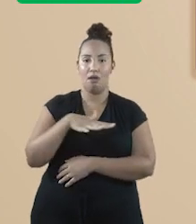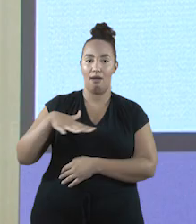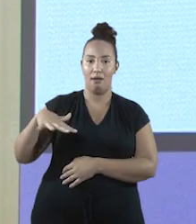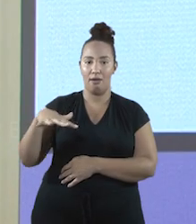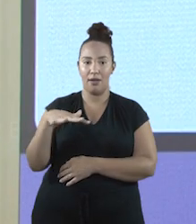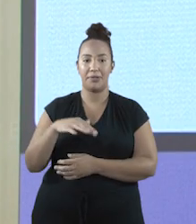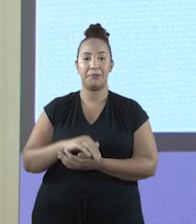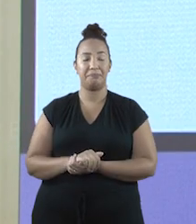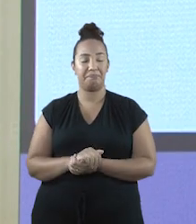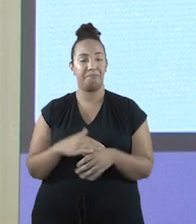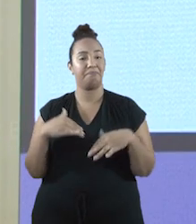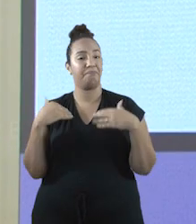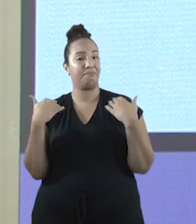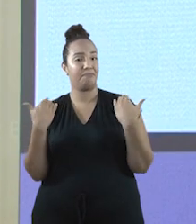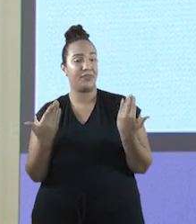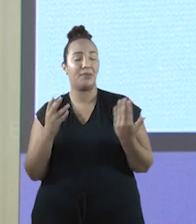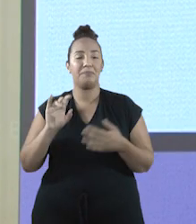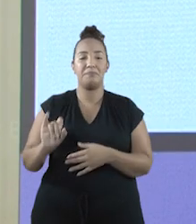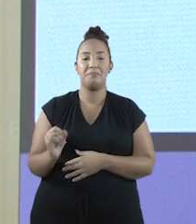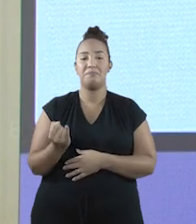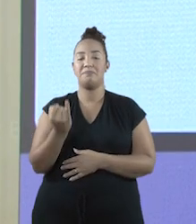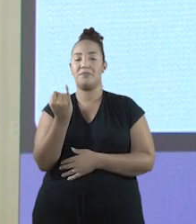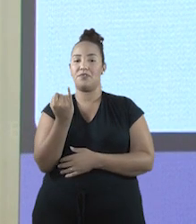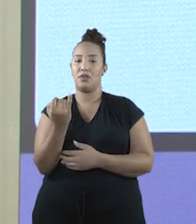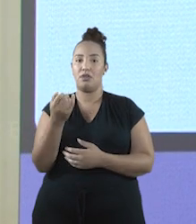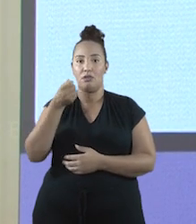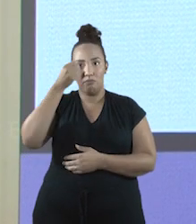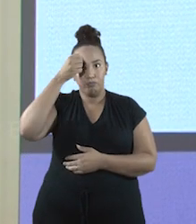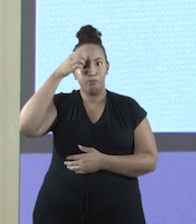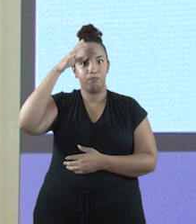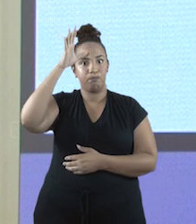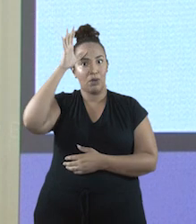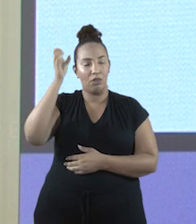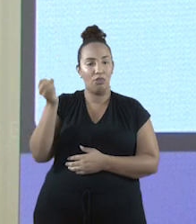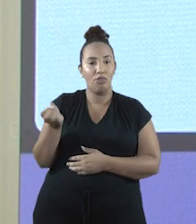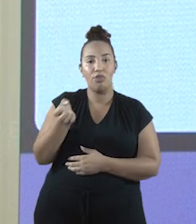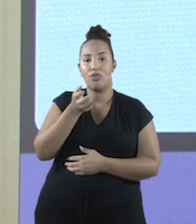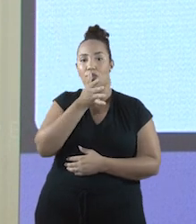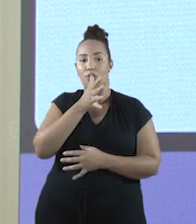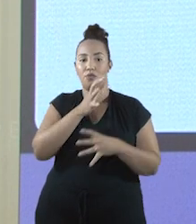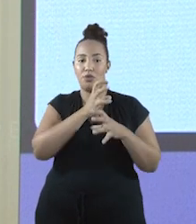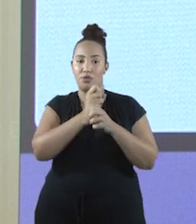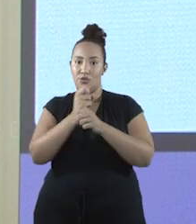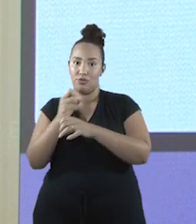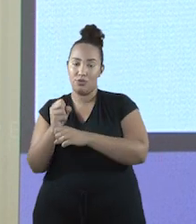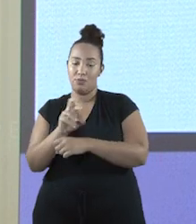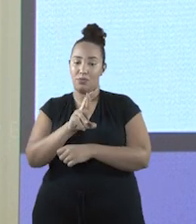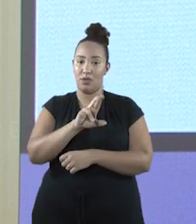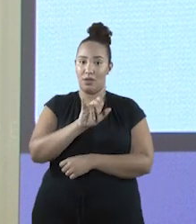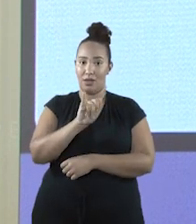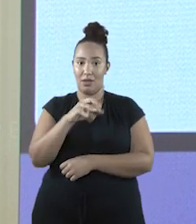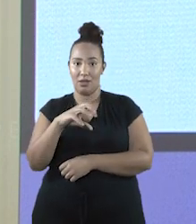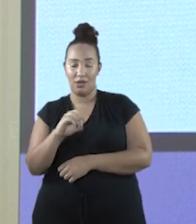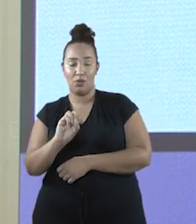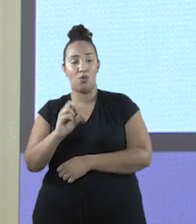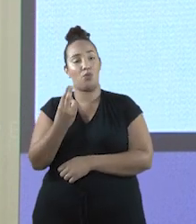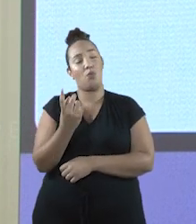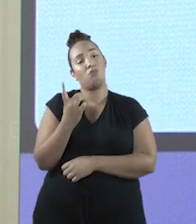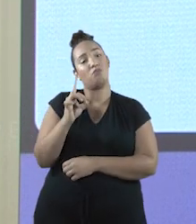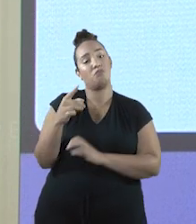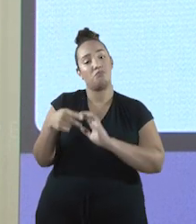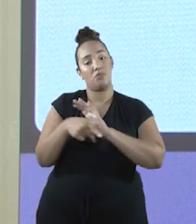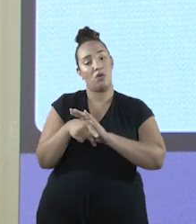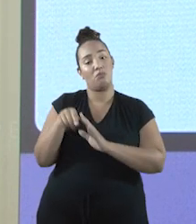então, aproveitem esse novo conhecimento e meçam o raio ou o diâmetro de álcool circular